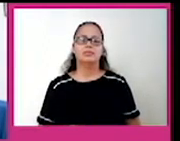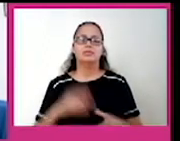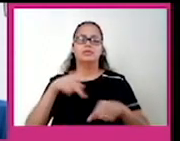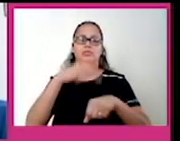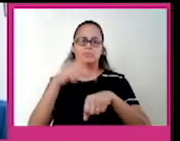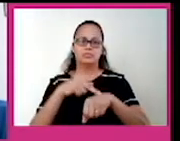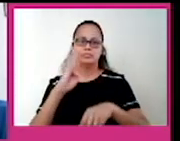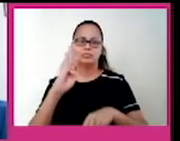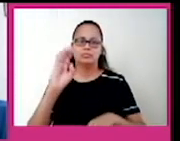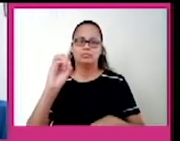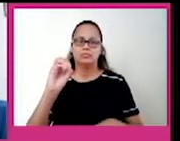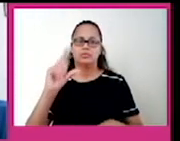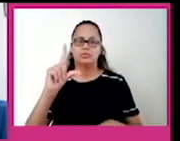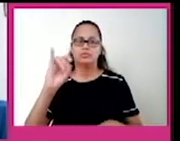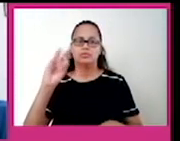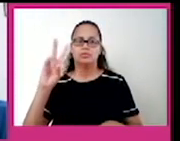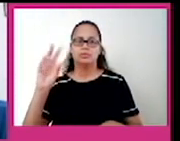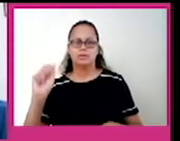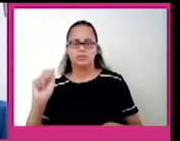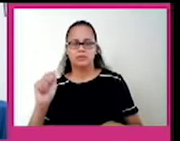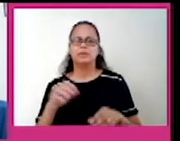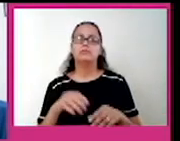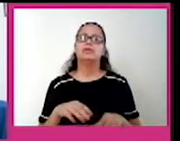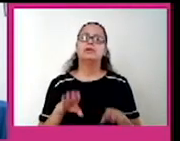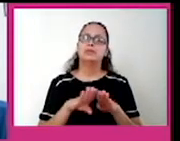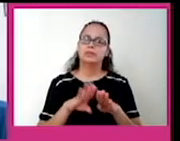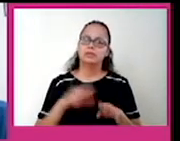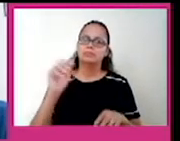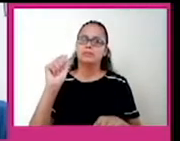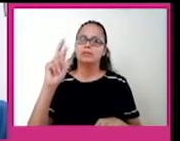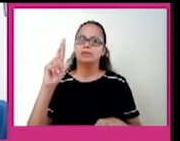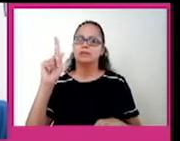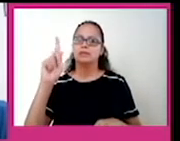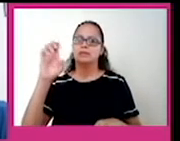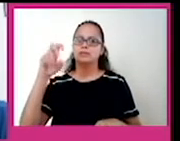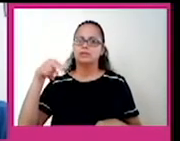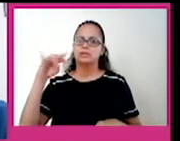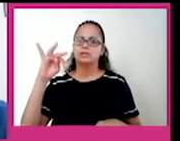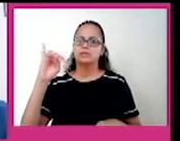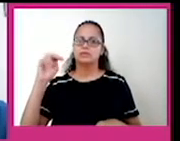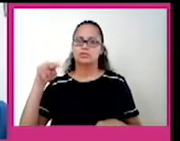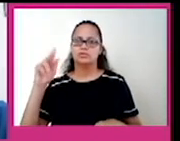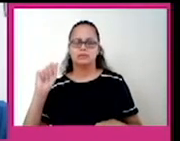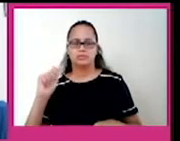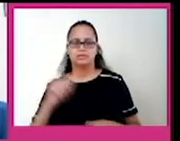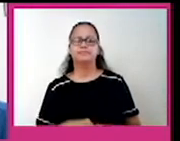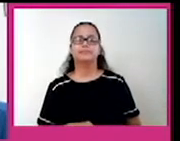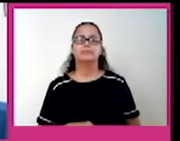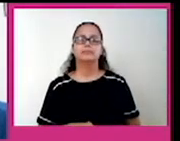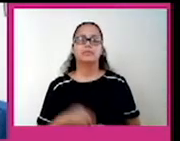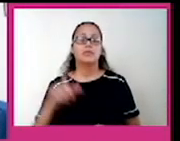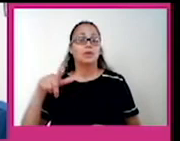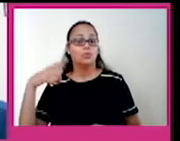próxima aqui, entre a Argentina e a Bolívia. Continuando sobre a América do Sul, a outra parte da cordilheira é